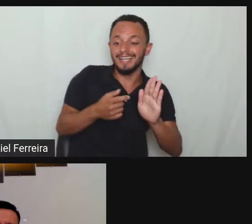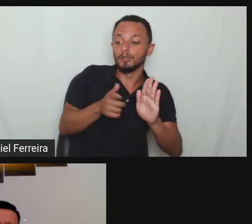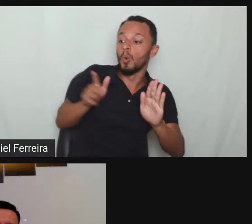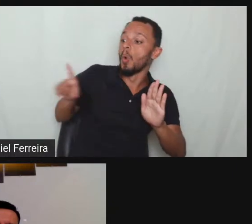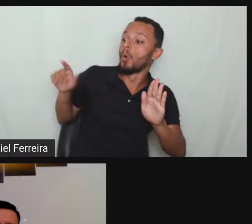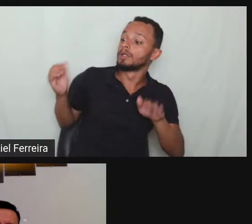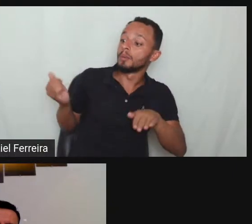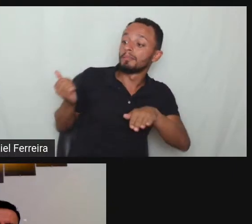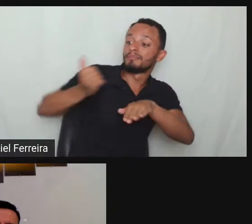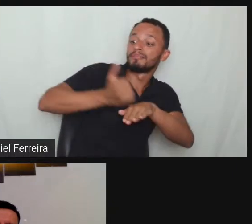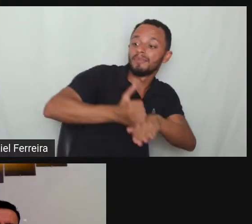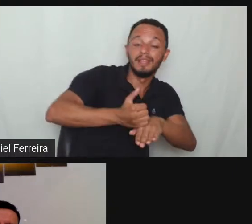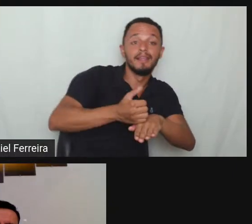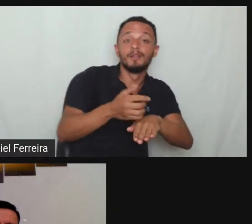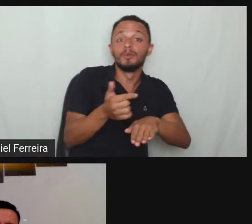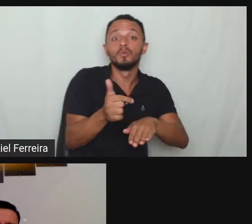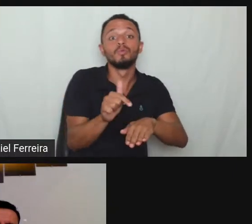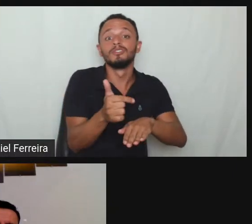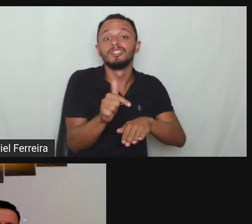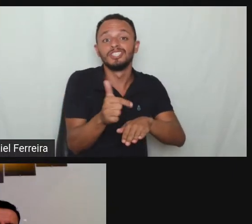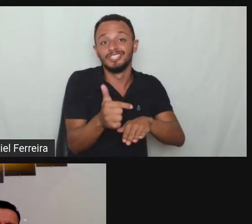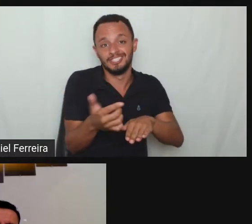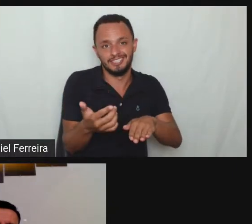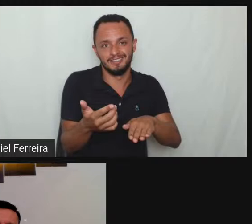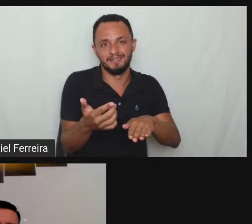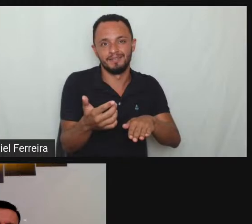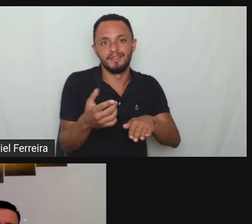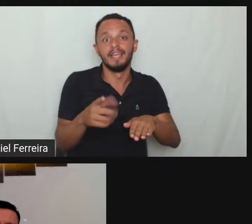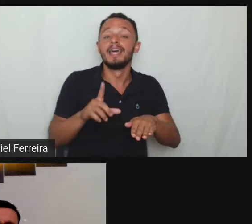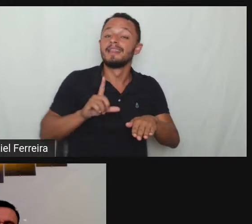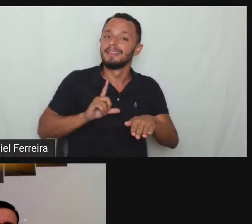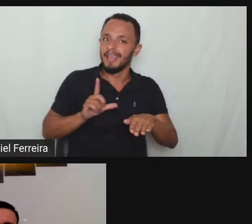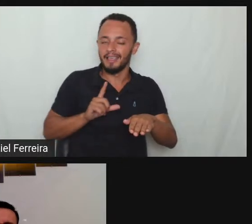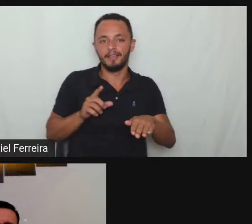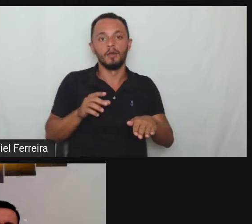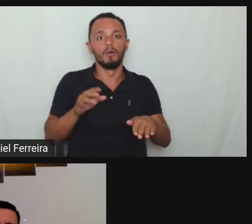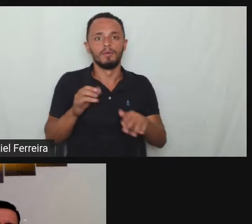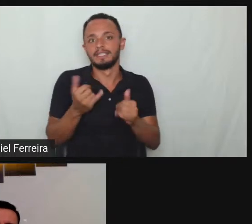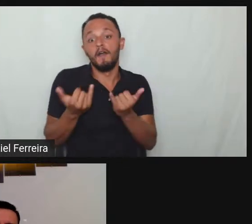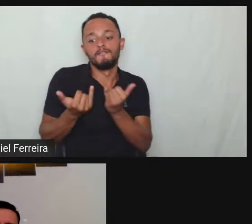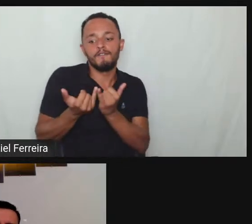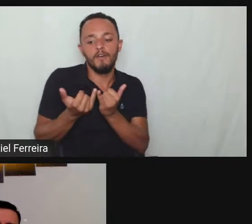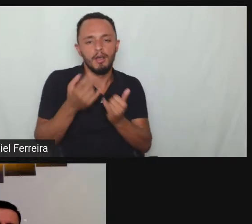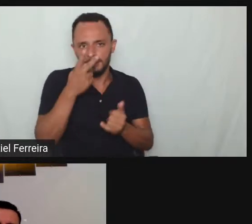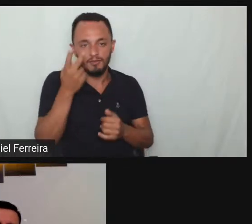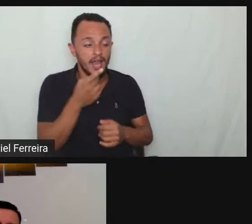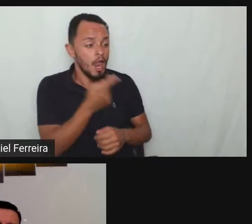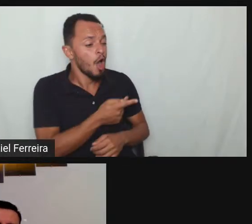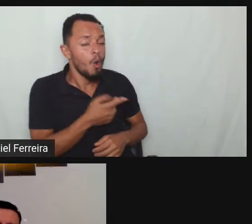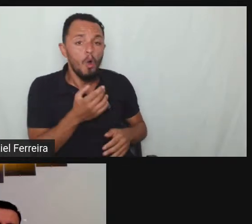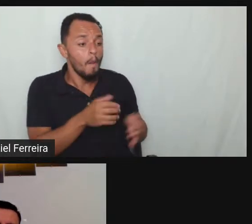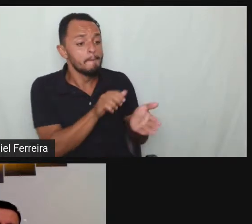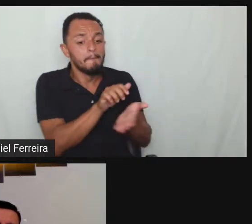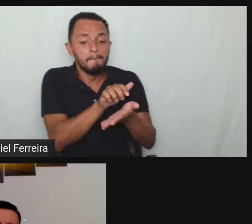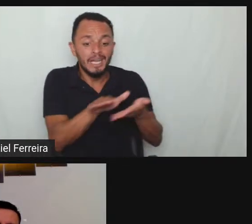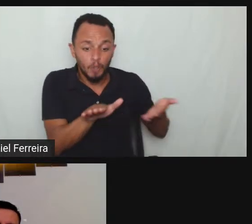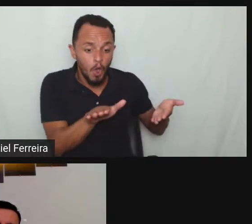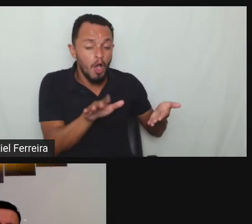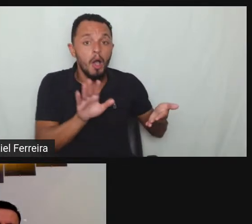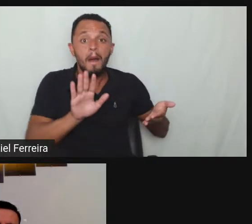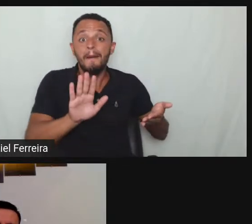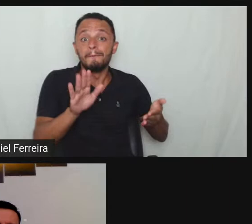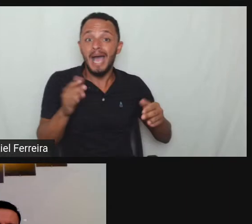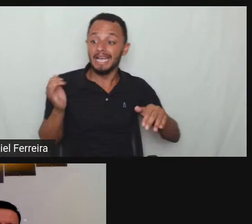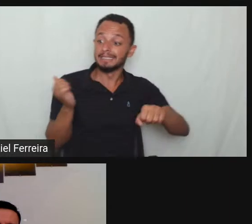empresa contratou previamente ó tem dois caminhos tem o caminho da fofoca você pode ficar sabendo entendeu e tem o caminho lá do seu termo de